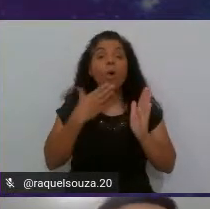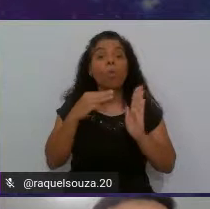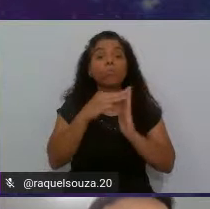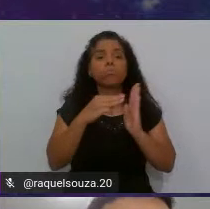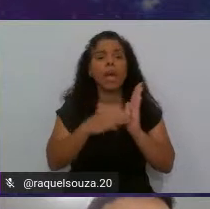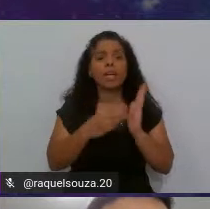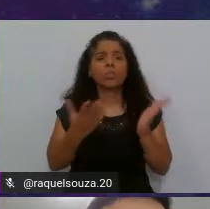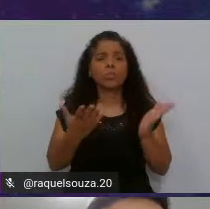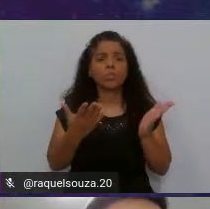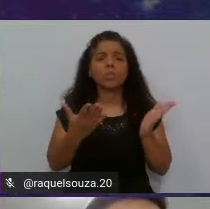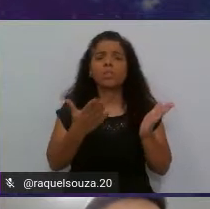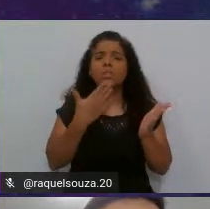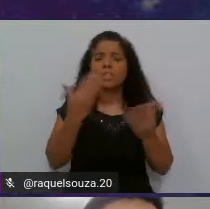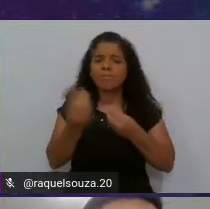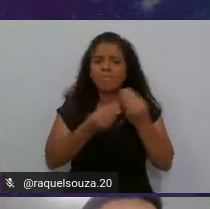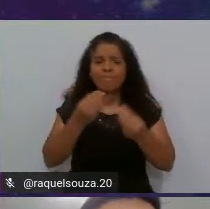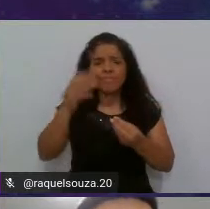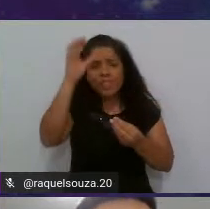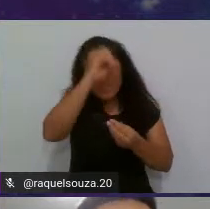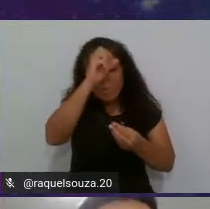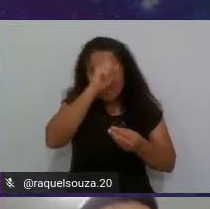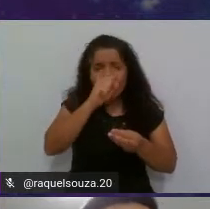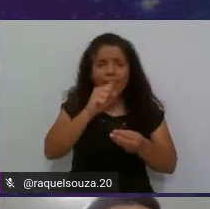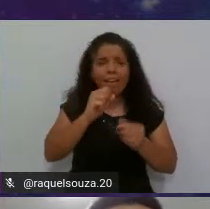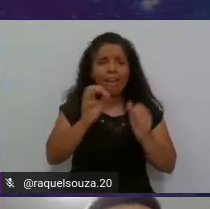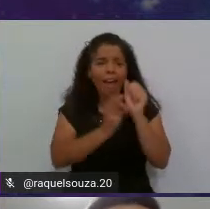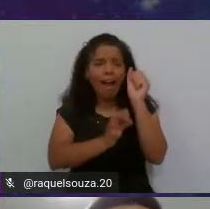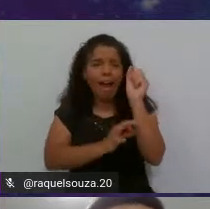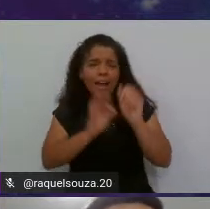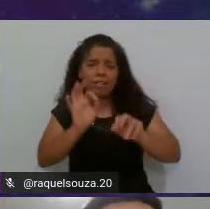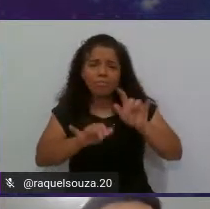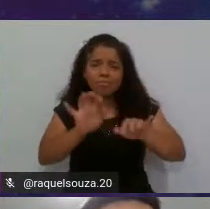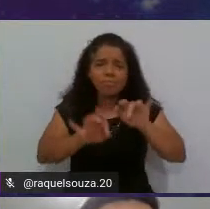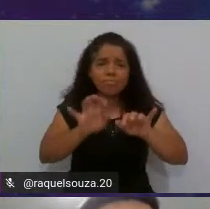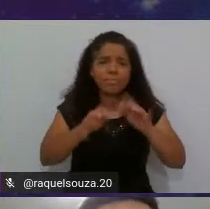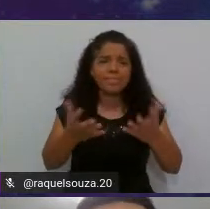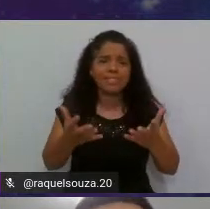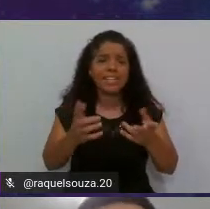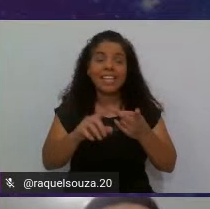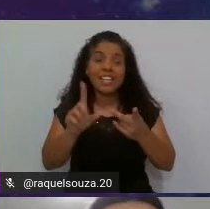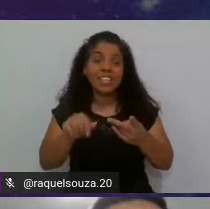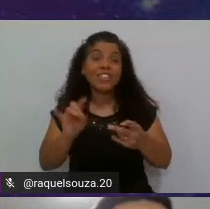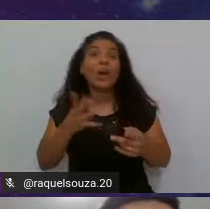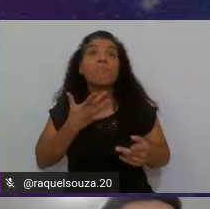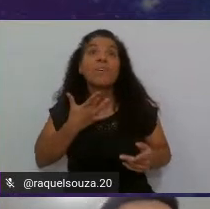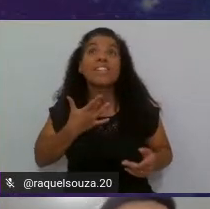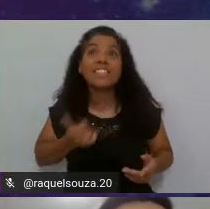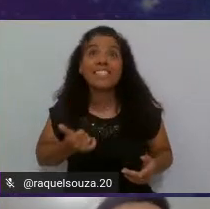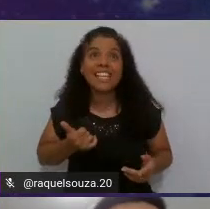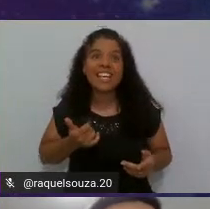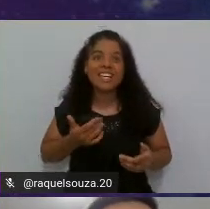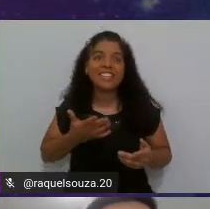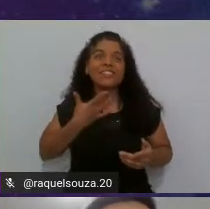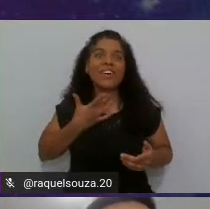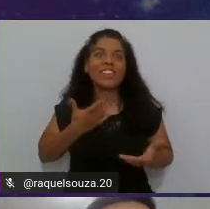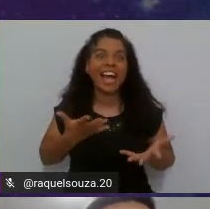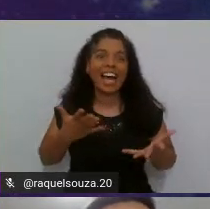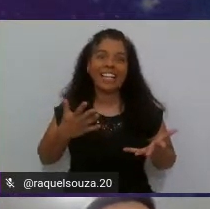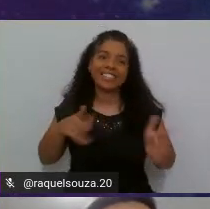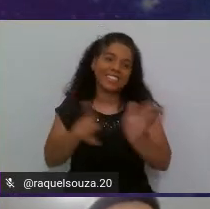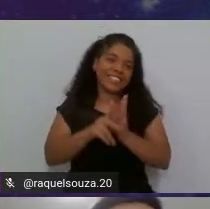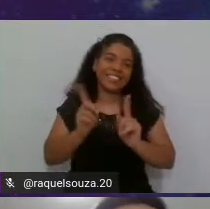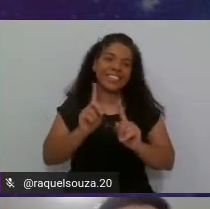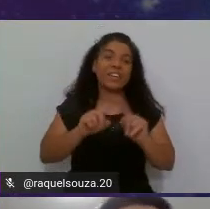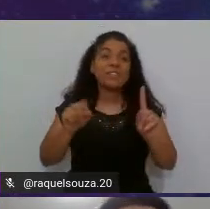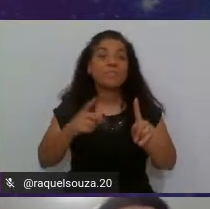Como é que eu vou aprender a programar? Não vai simplesmente ser pelo desejo, pela minha vontade. Mas